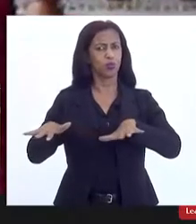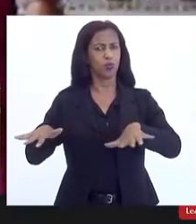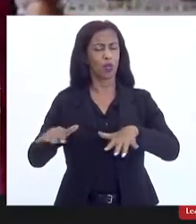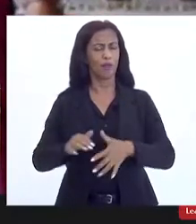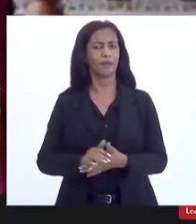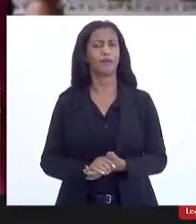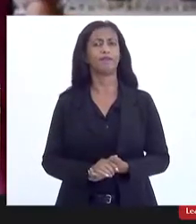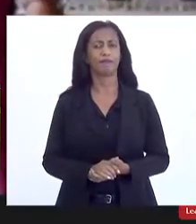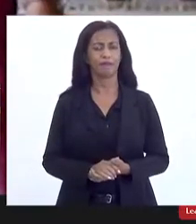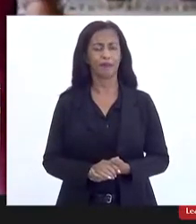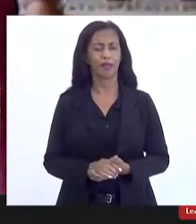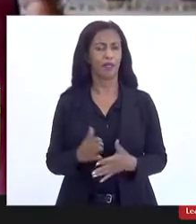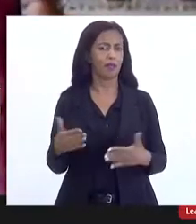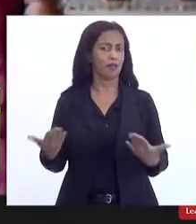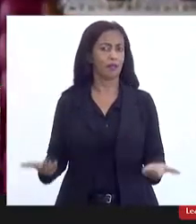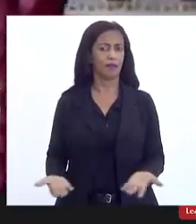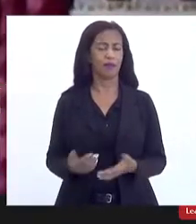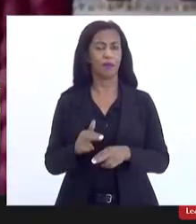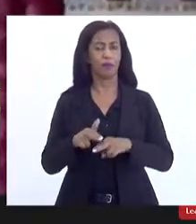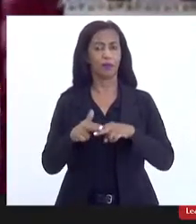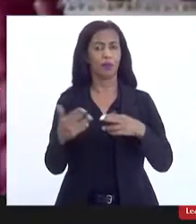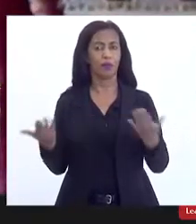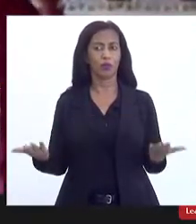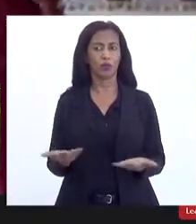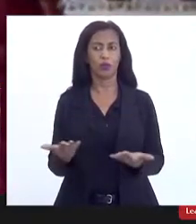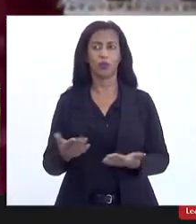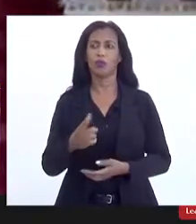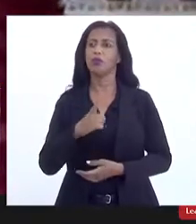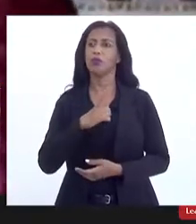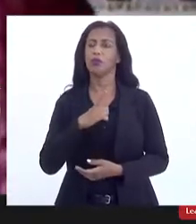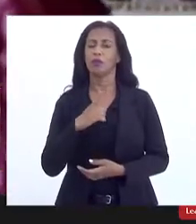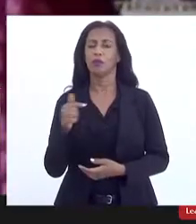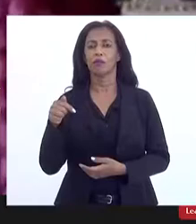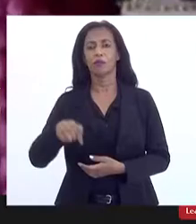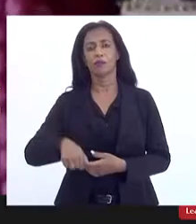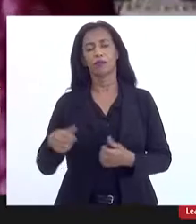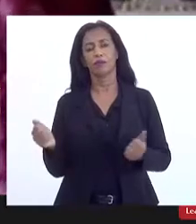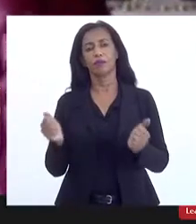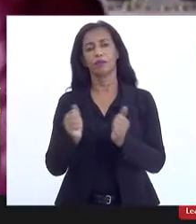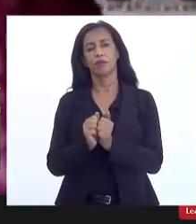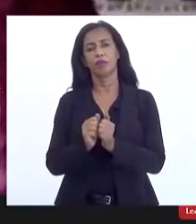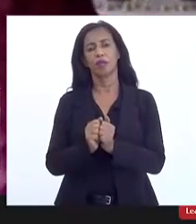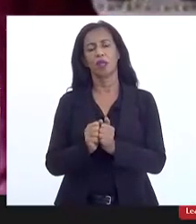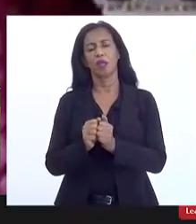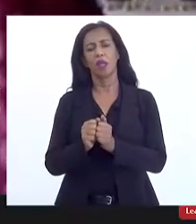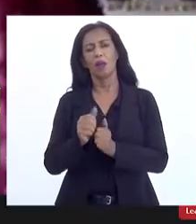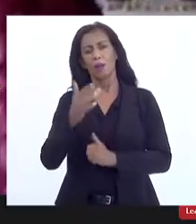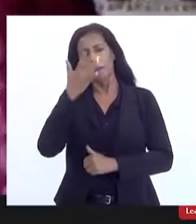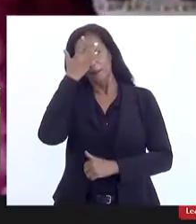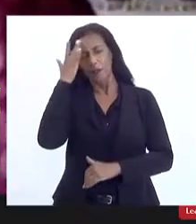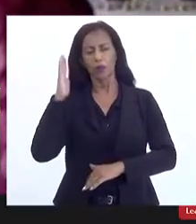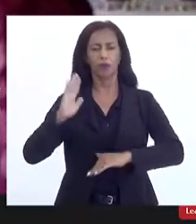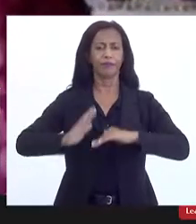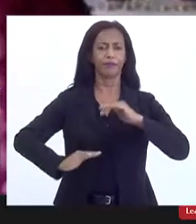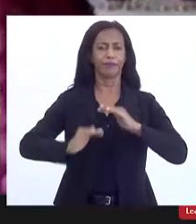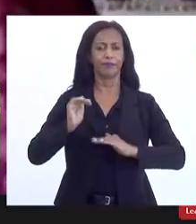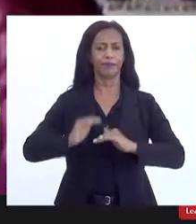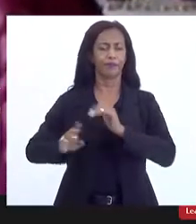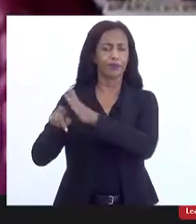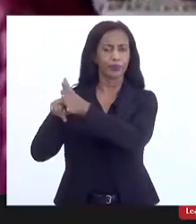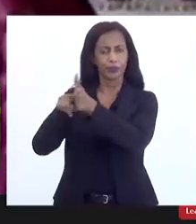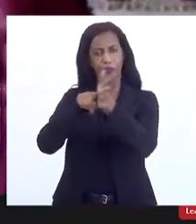hídrica, enfim. Por isso, hoje, nós temos aqui conosco uma série de pesquisadoras e pesquisadores